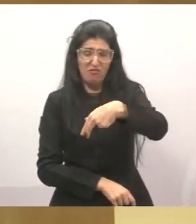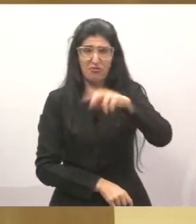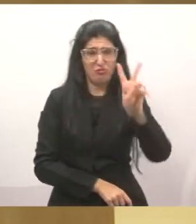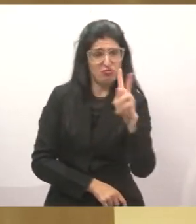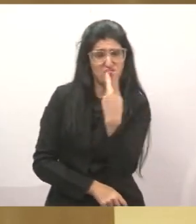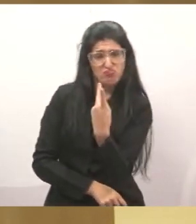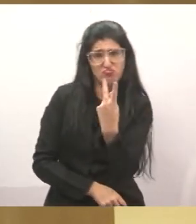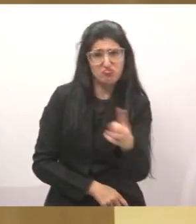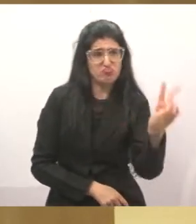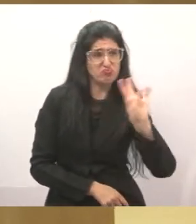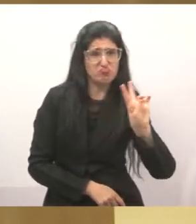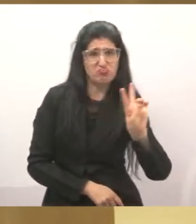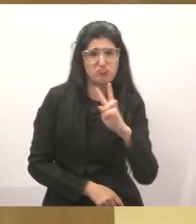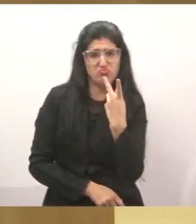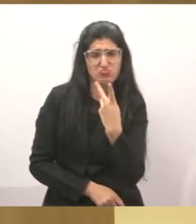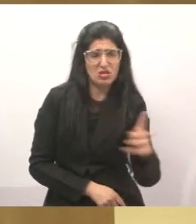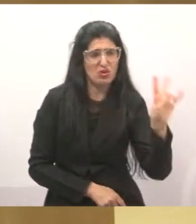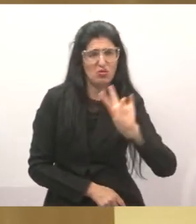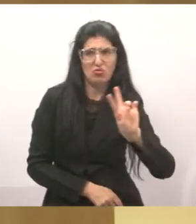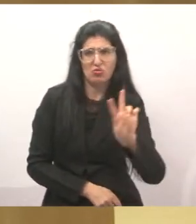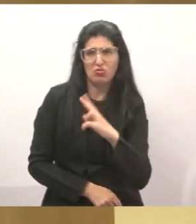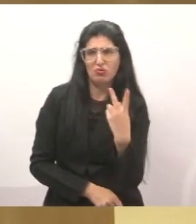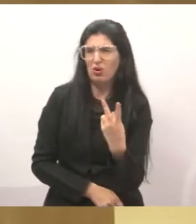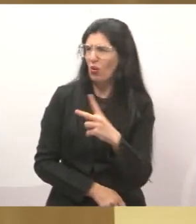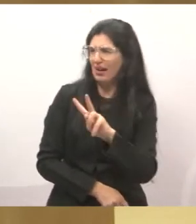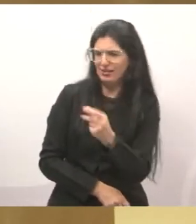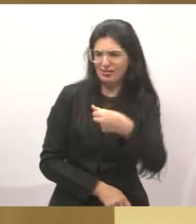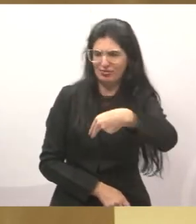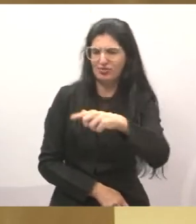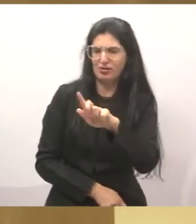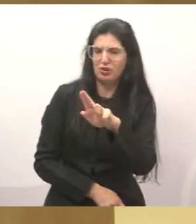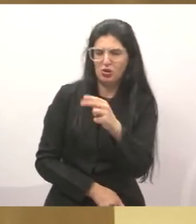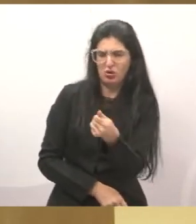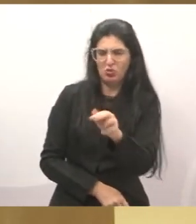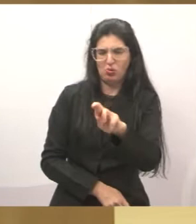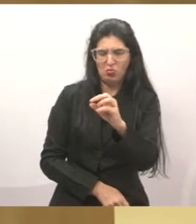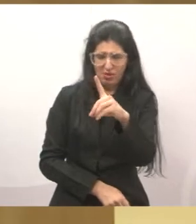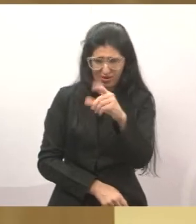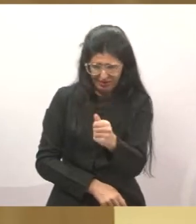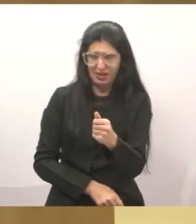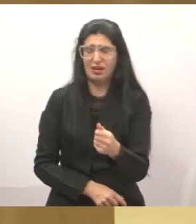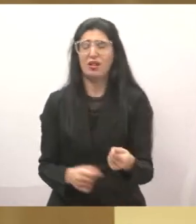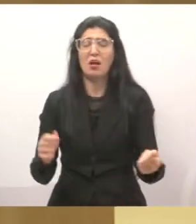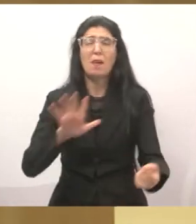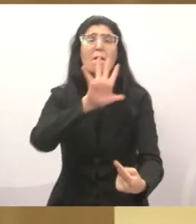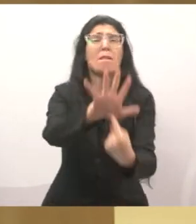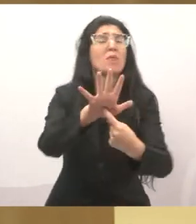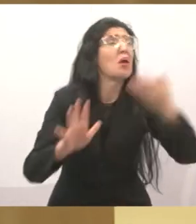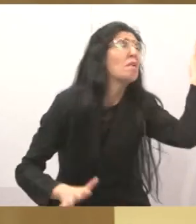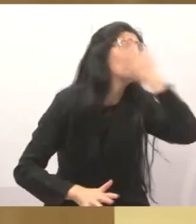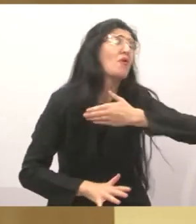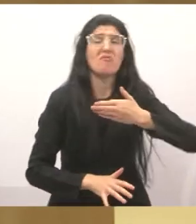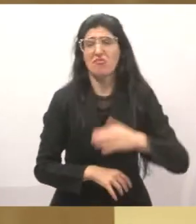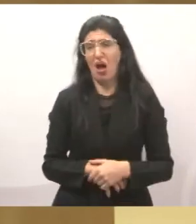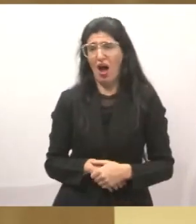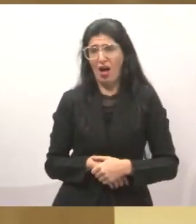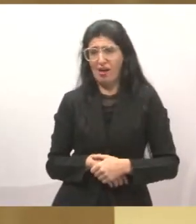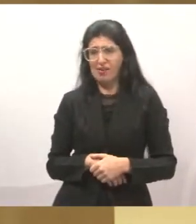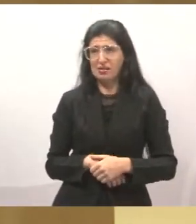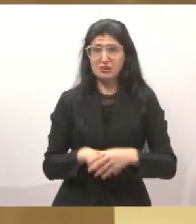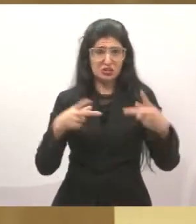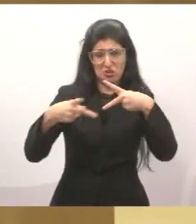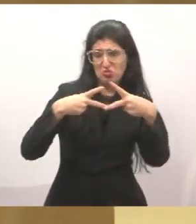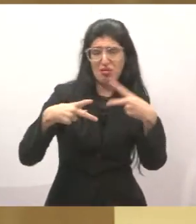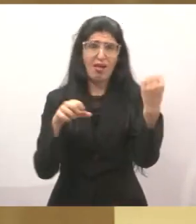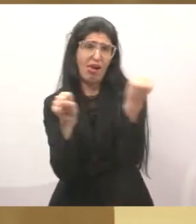o povo vai ver que... Pô, é o último ano. Por que que não fez isso nas outras épocas? Não tinha obra. Agora, vai mostrar o que vai fazer?